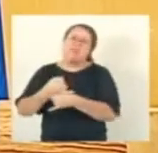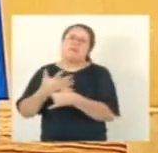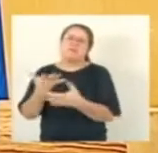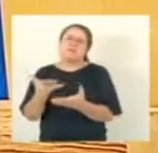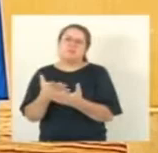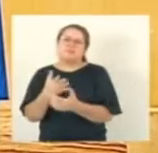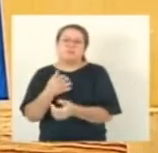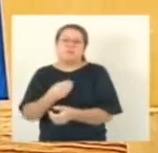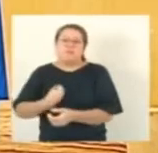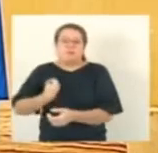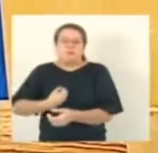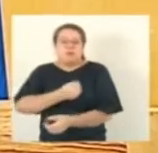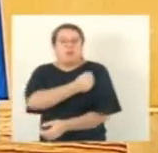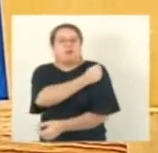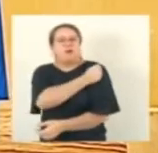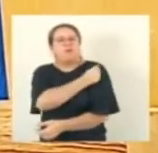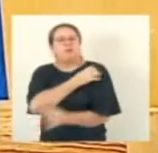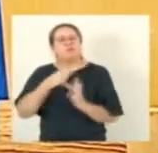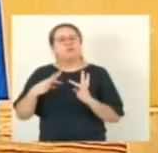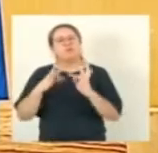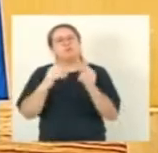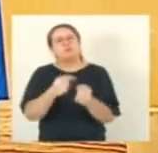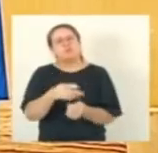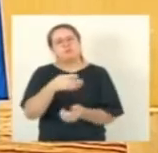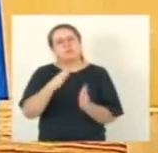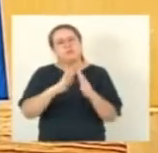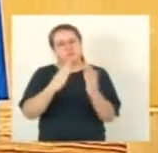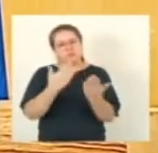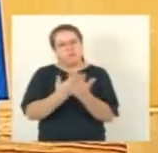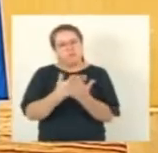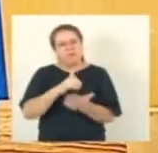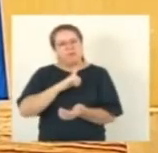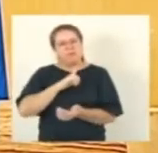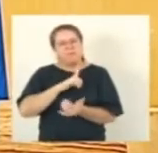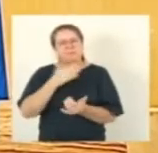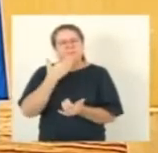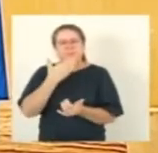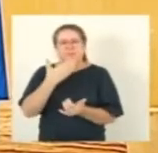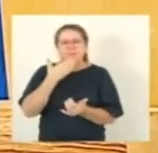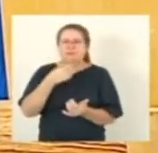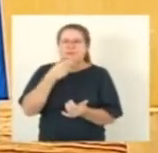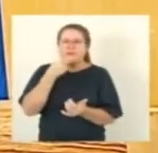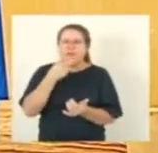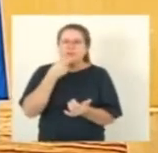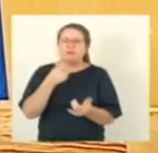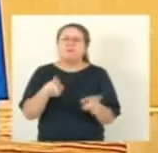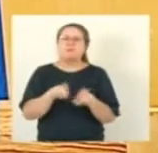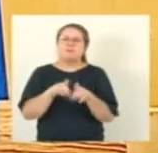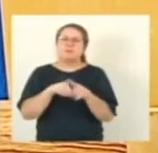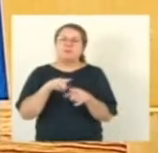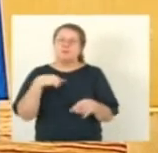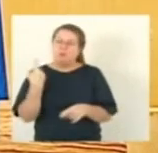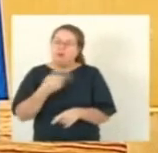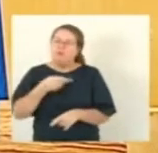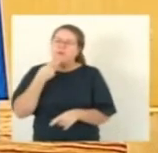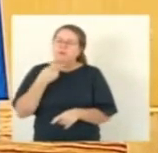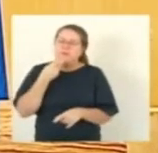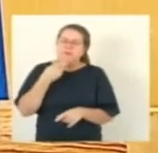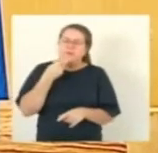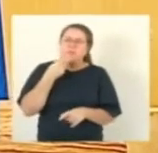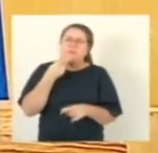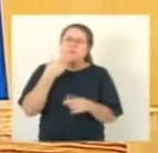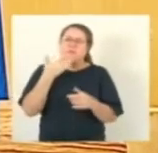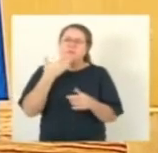E uma coisa que todas as escolas têm falado, e que a gente tem falado disso já há muito tempo aqui